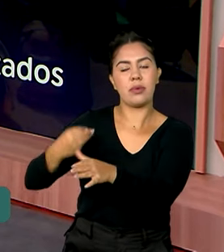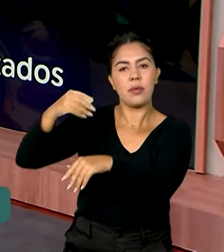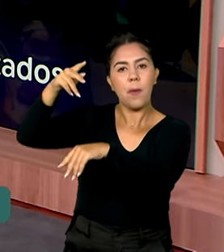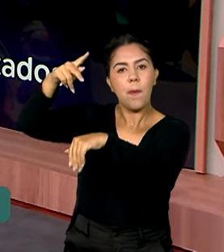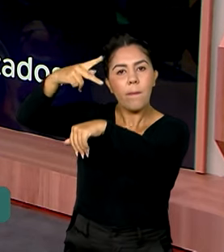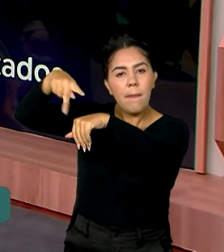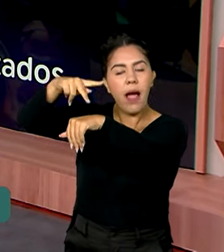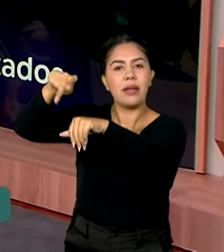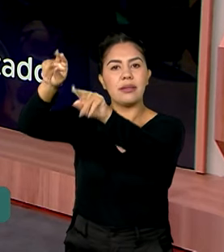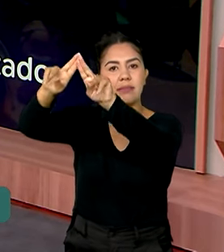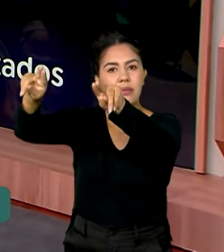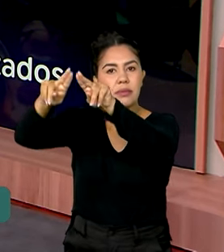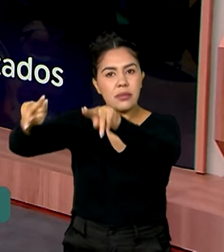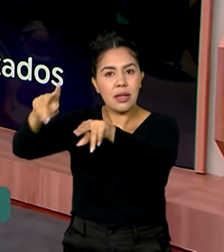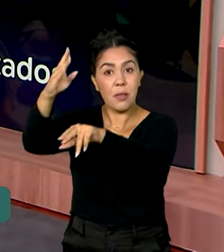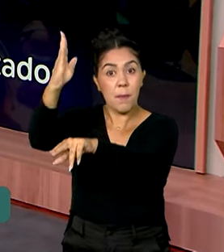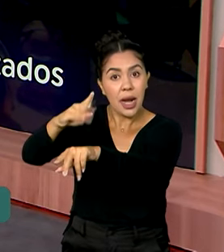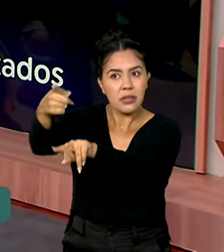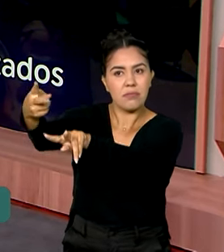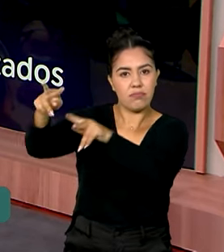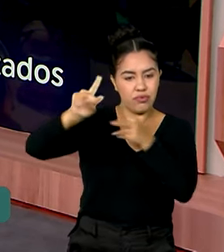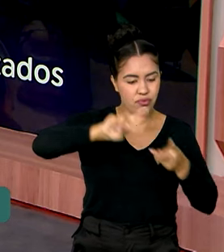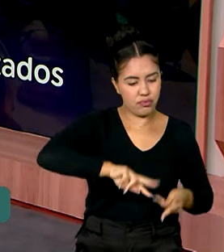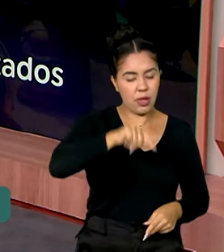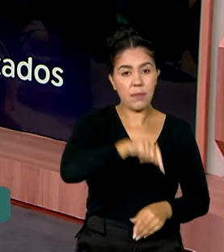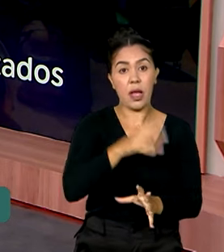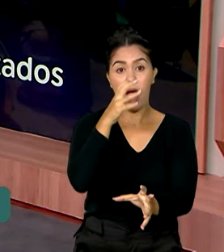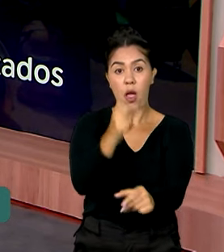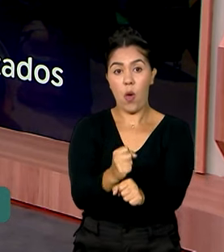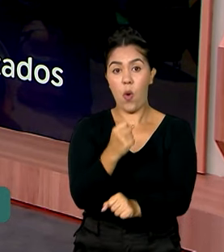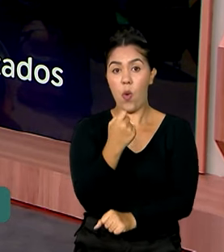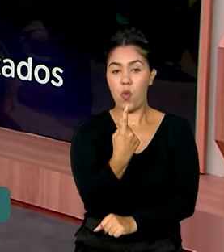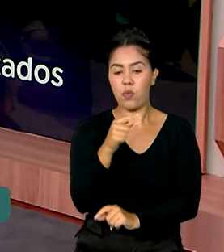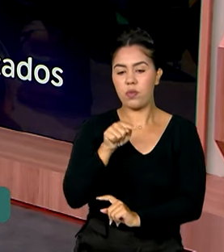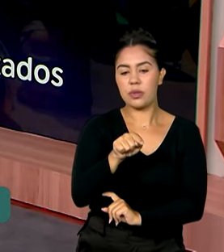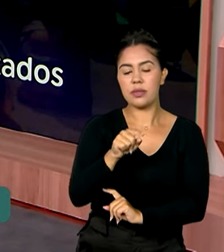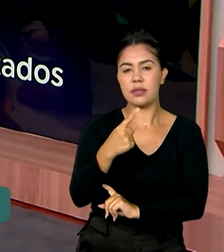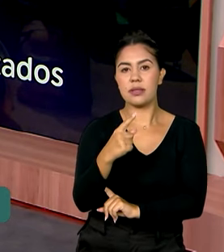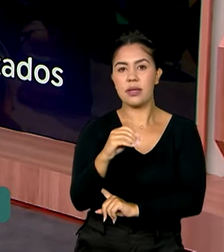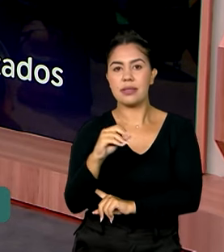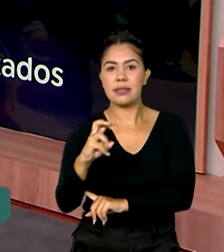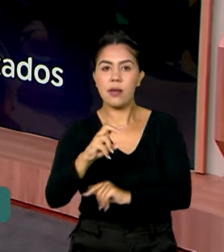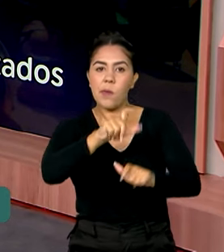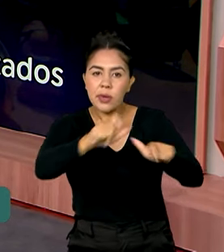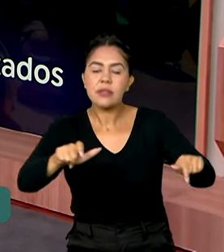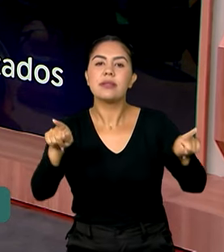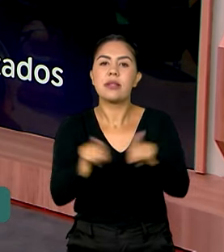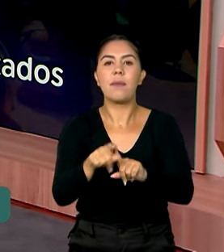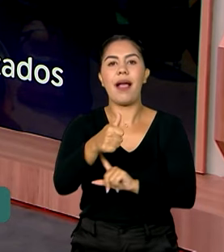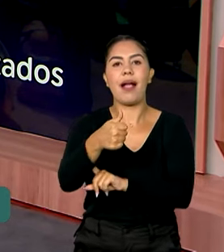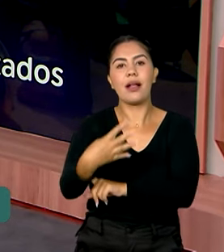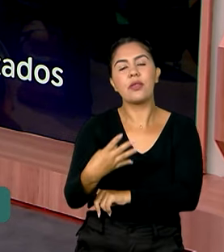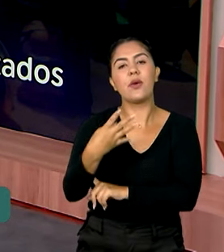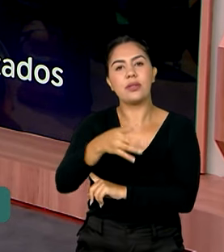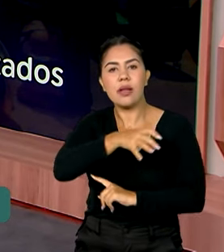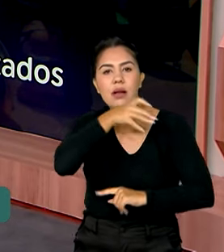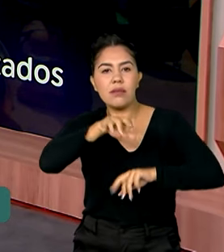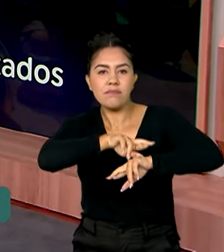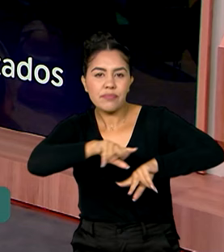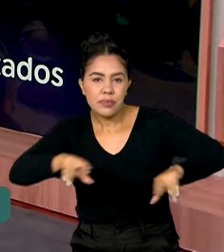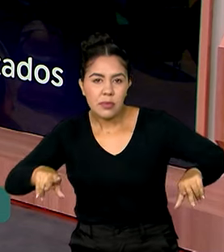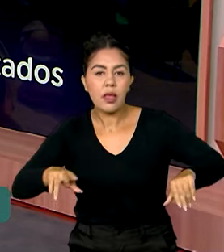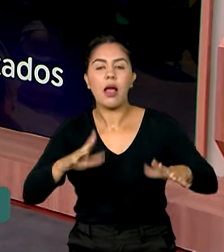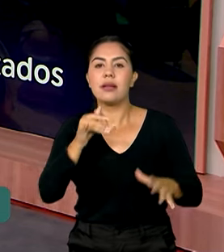Aérea Brasileira já resgatou aí 1.105 pessoas, além de 14 animais de estimação. Ao desembarcar, os repatriados